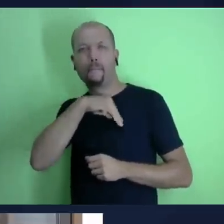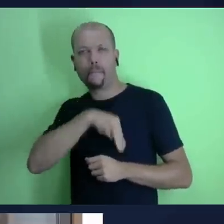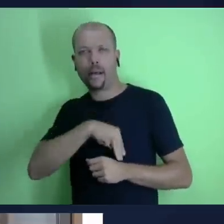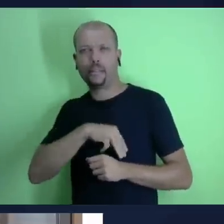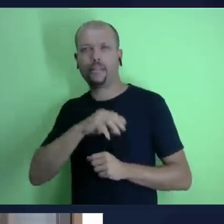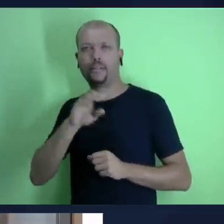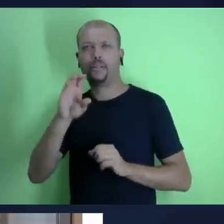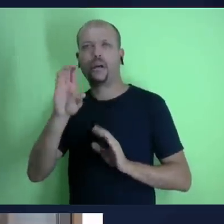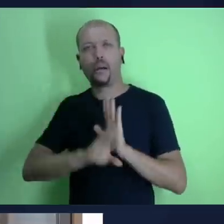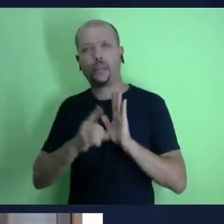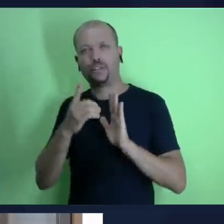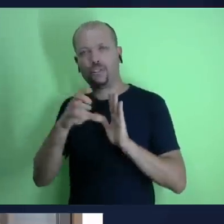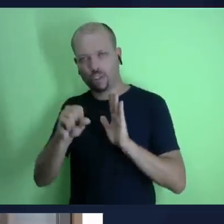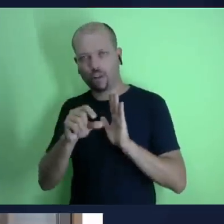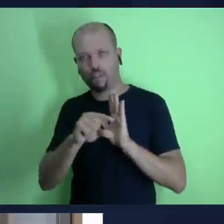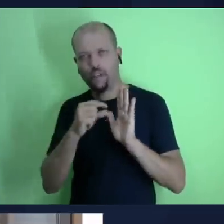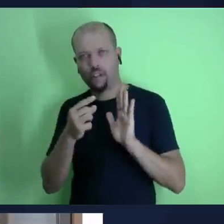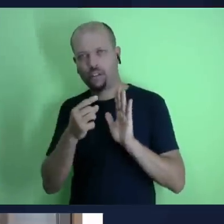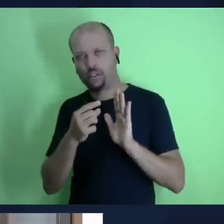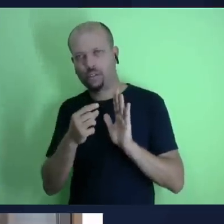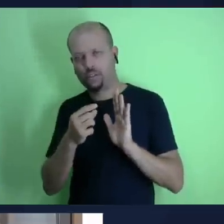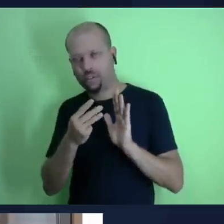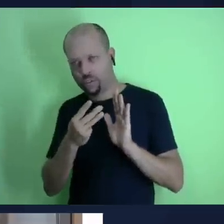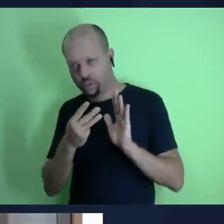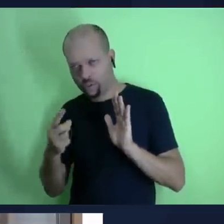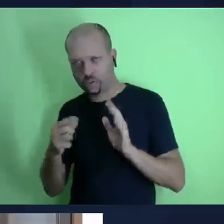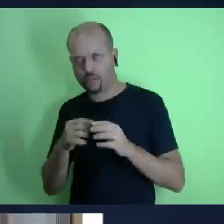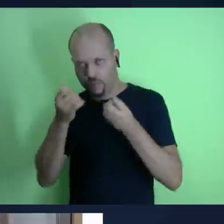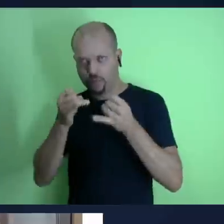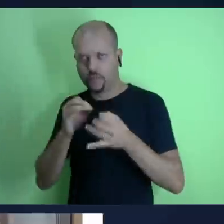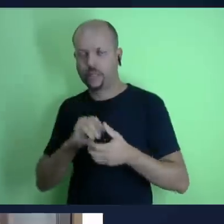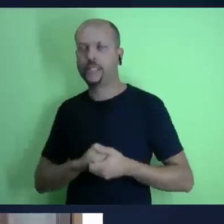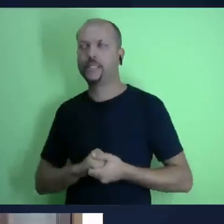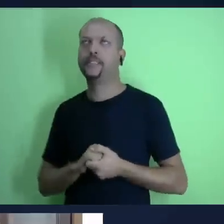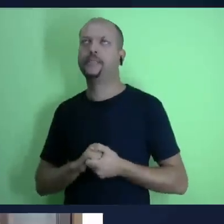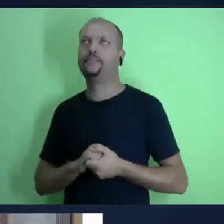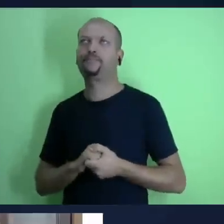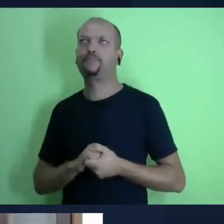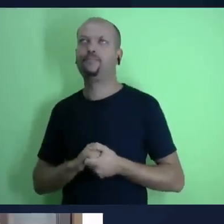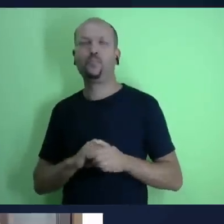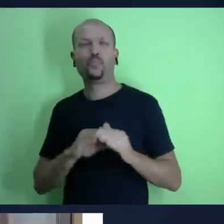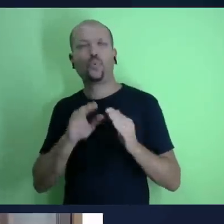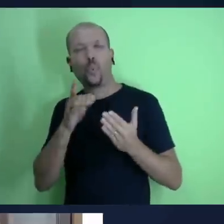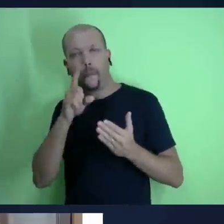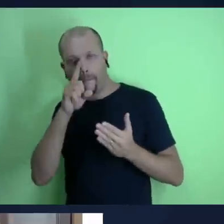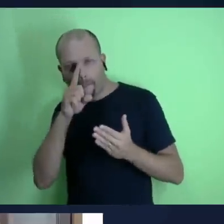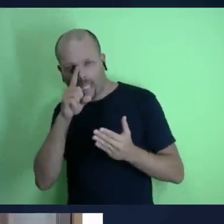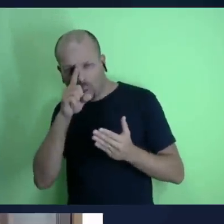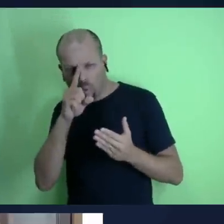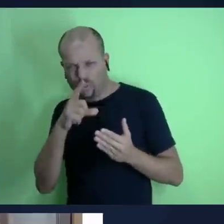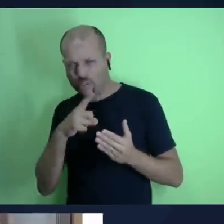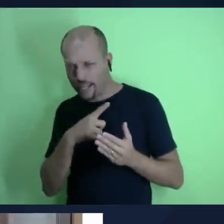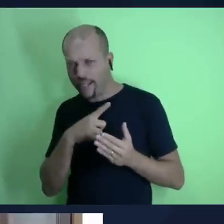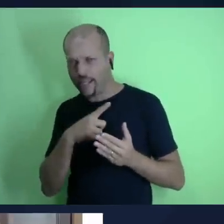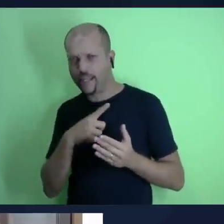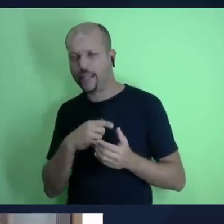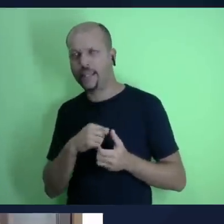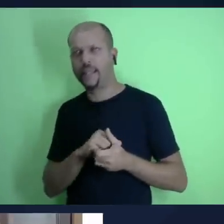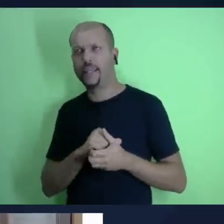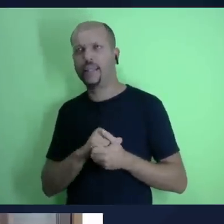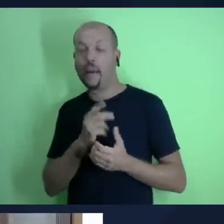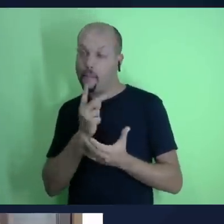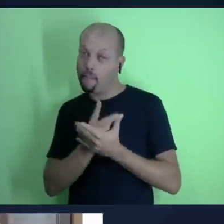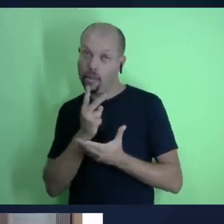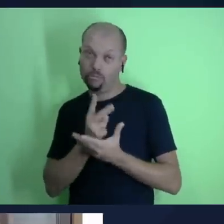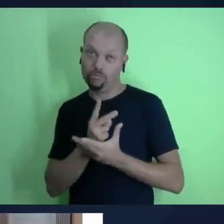justa honesta acumularmos muito aqui na terra qual é o perigo que